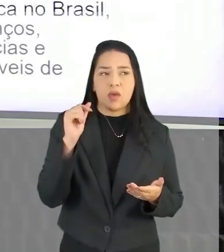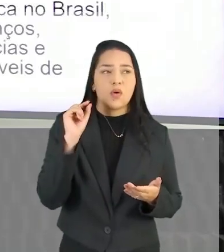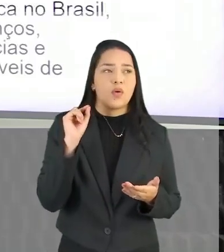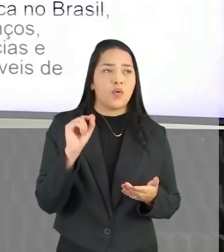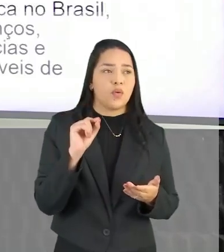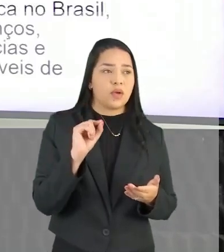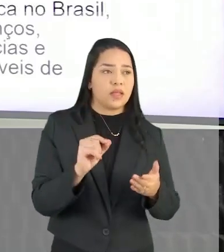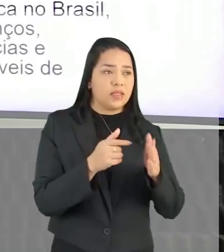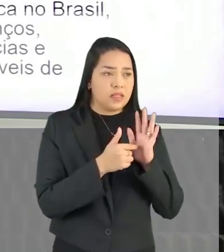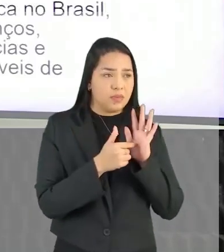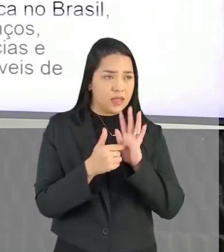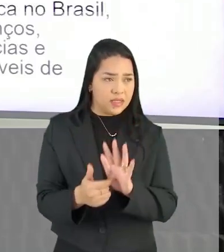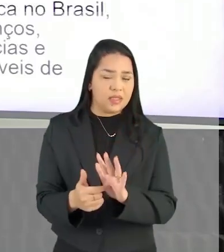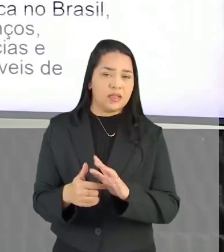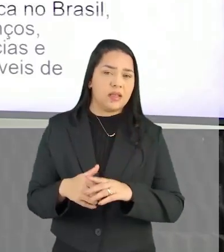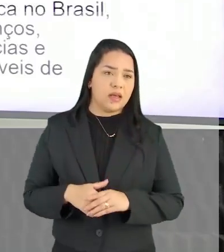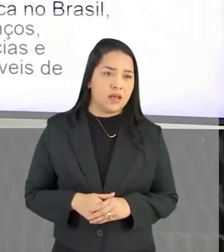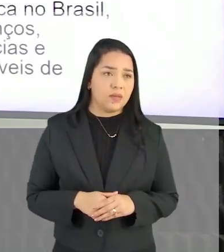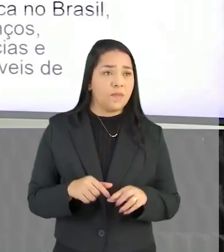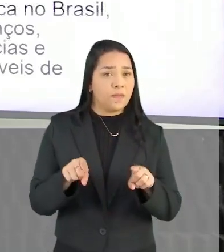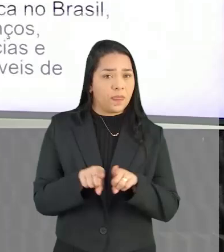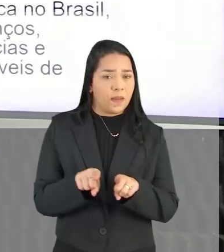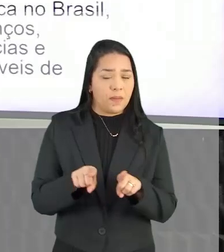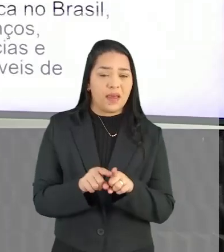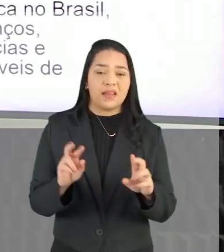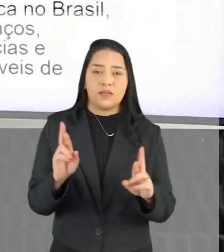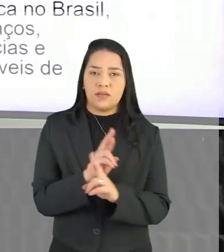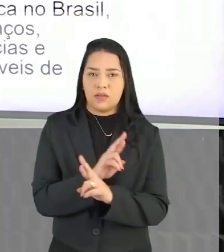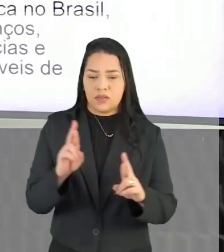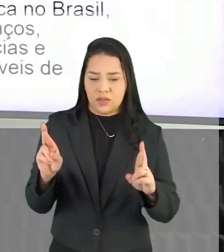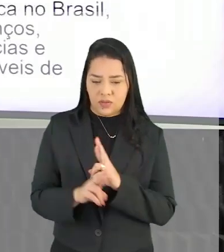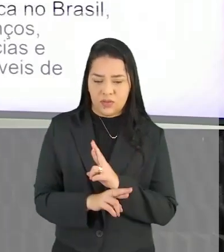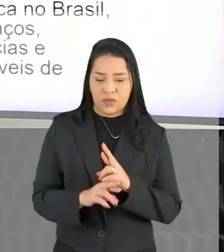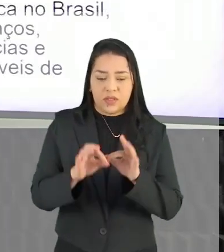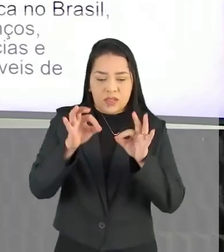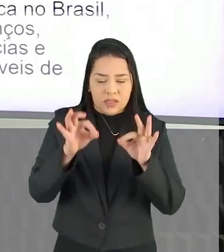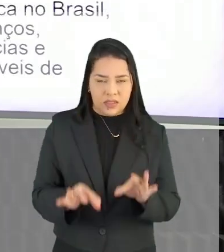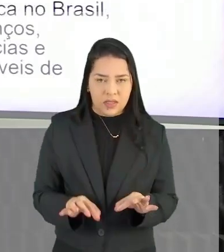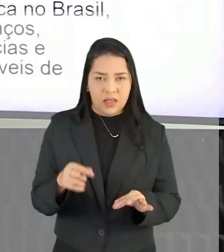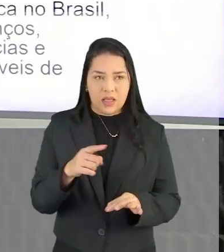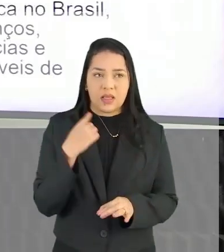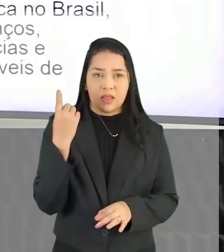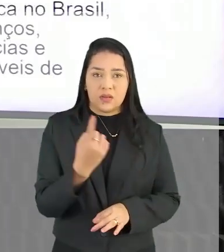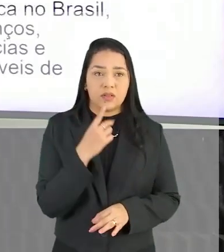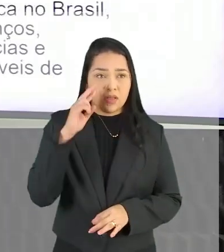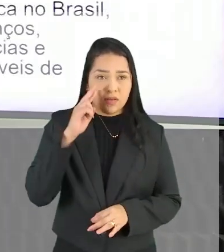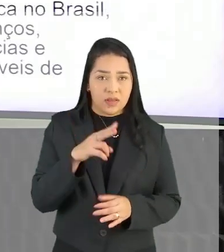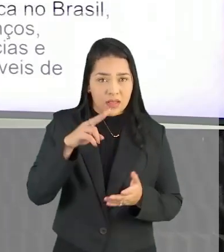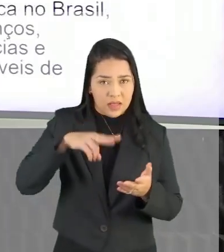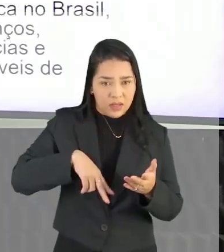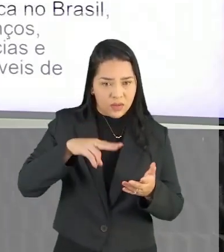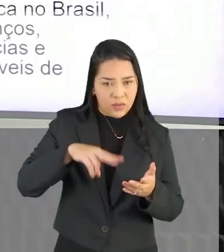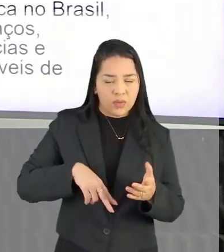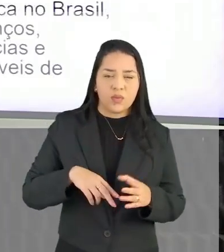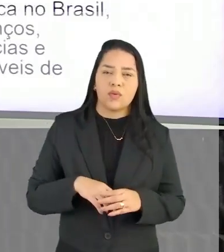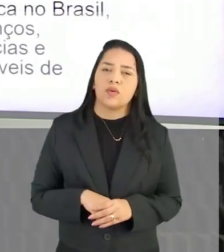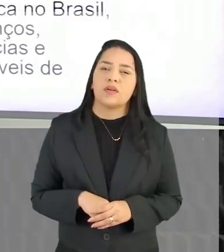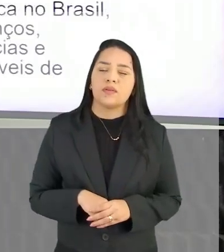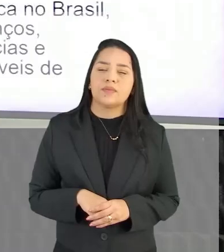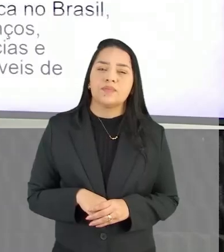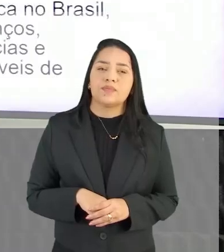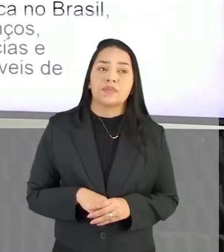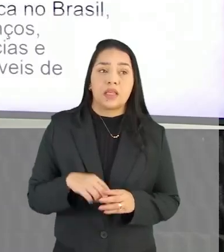sendo Apresentado E fazer associações Adequadas Diante daquilo Que a gente está fazendo A leitura Então a gente vai fazer